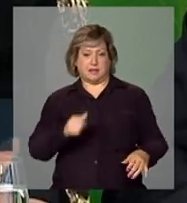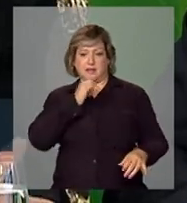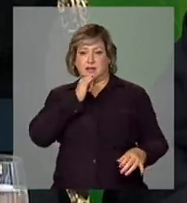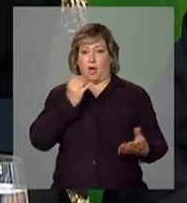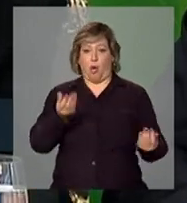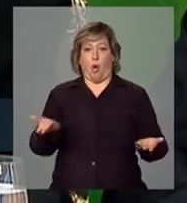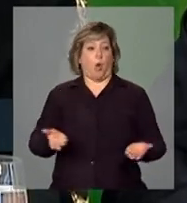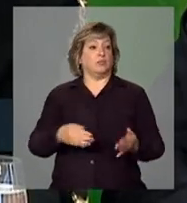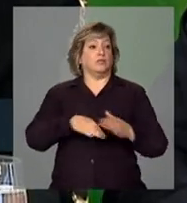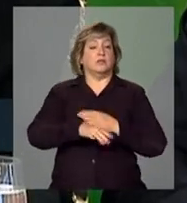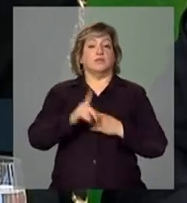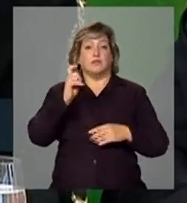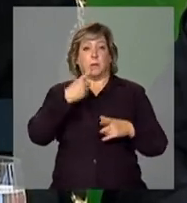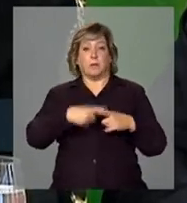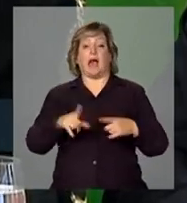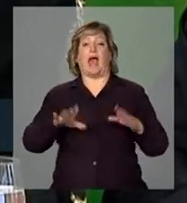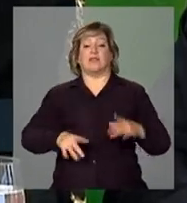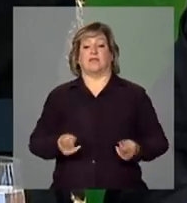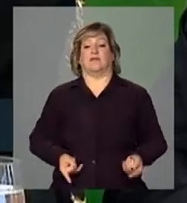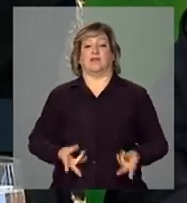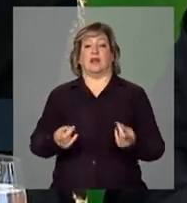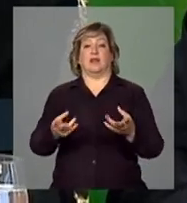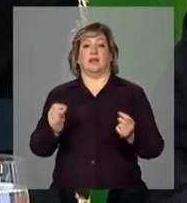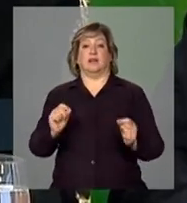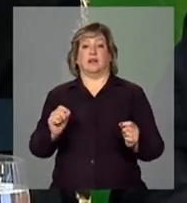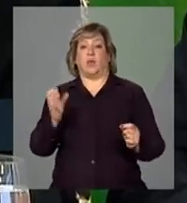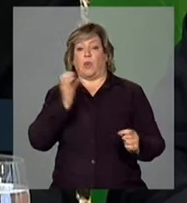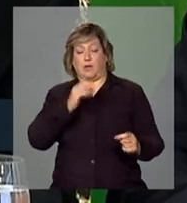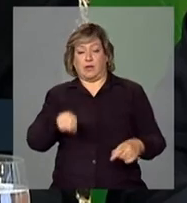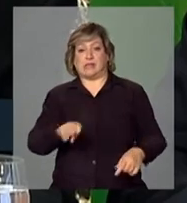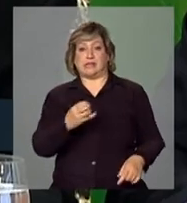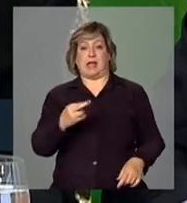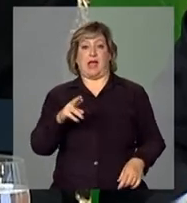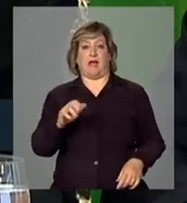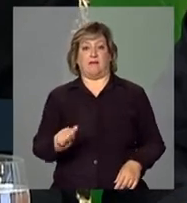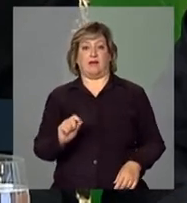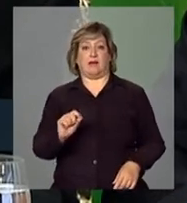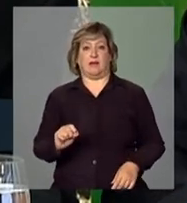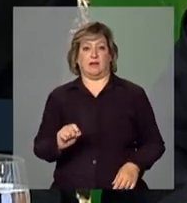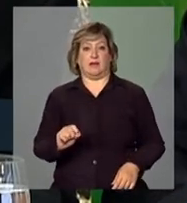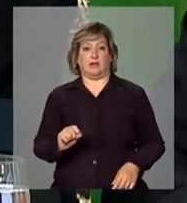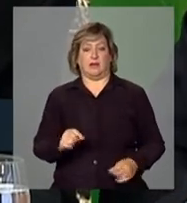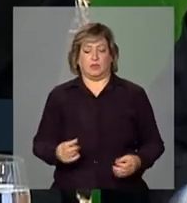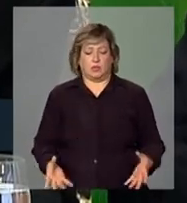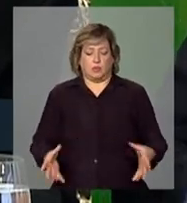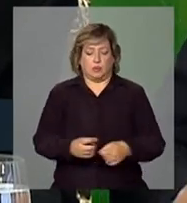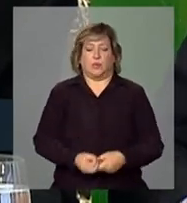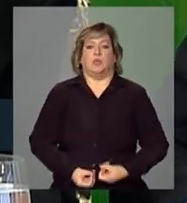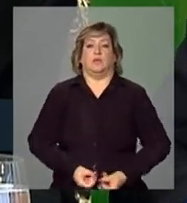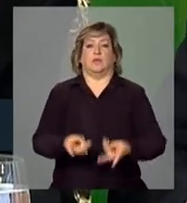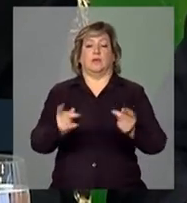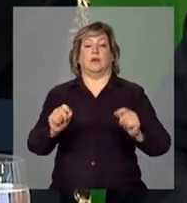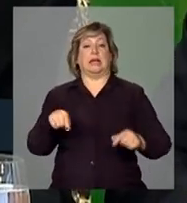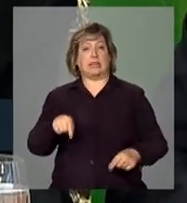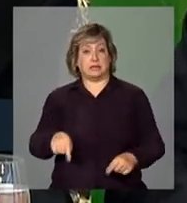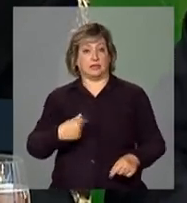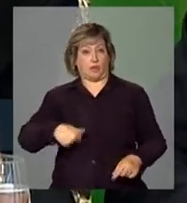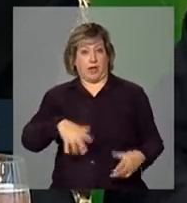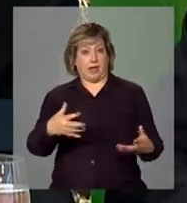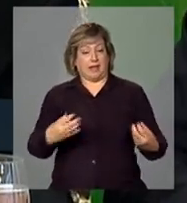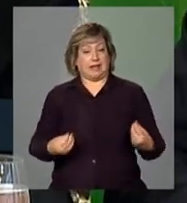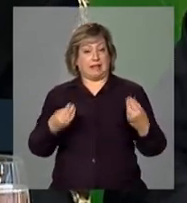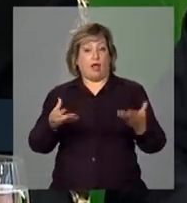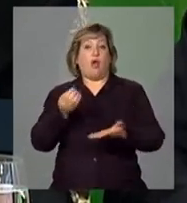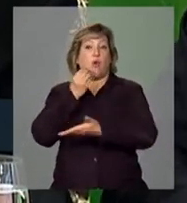armazenagem, tem que vender o seu produto na própria safra, na safra, lá na boca da coletadeira. E o que nós queremos dar é a